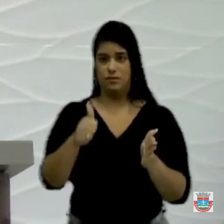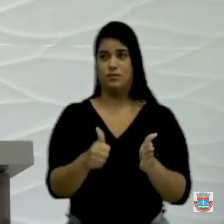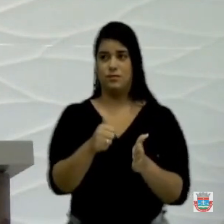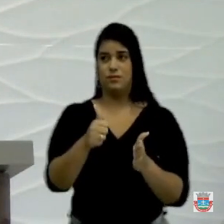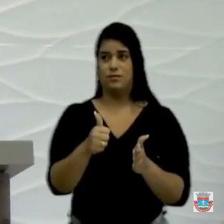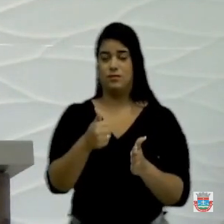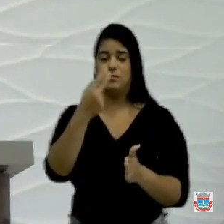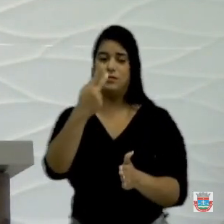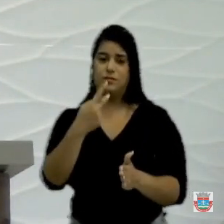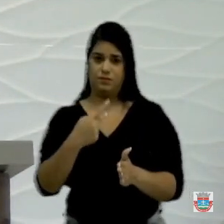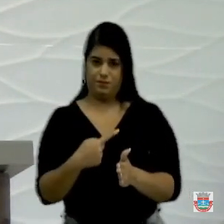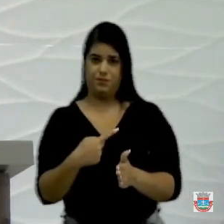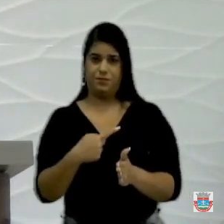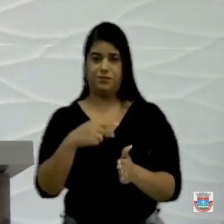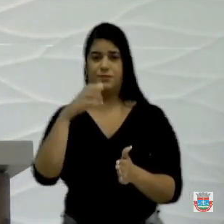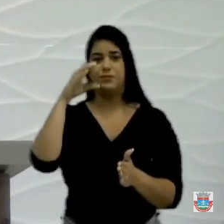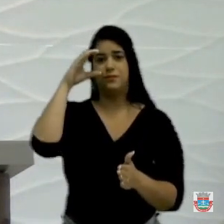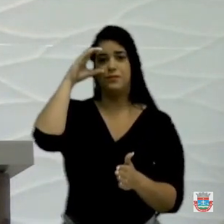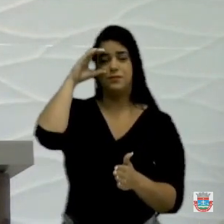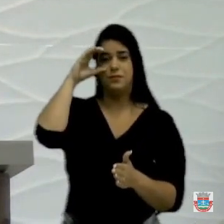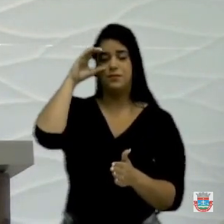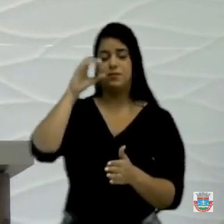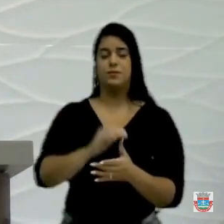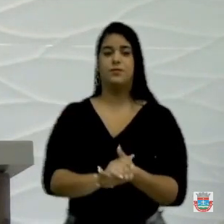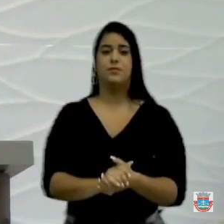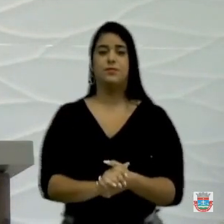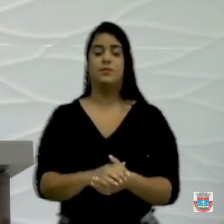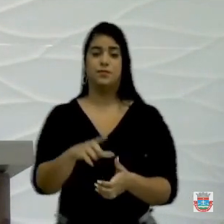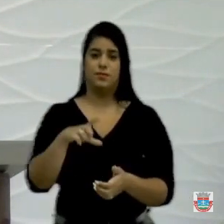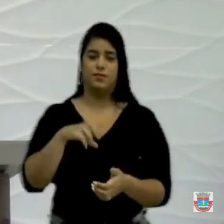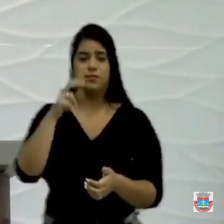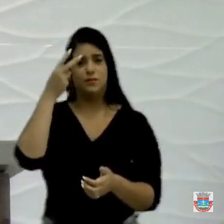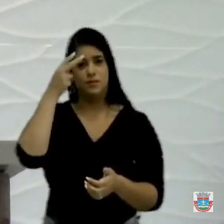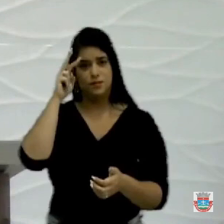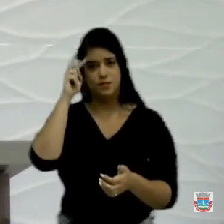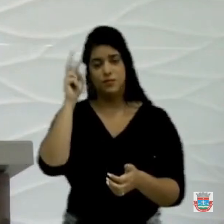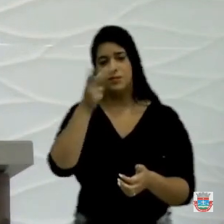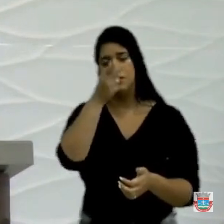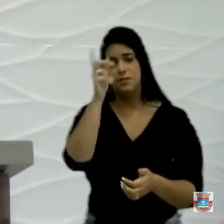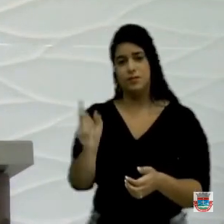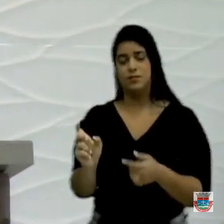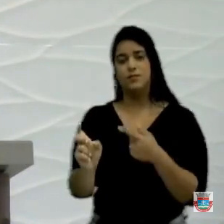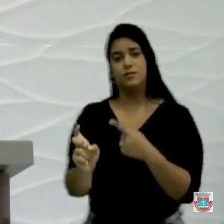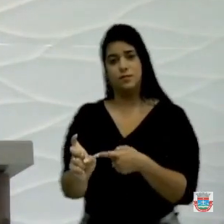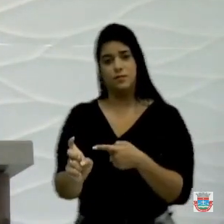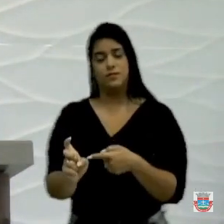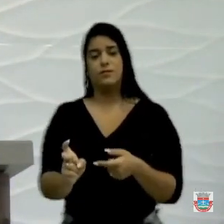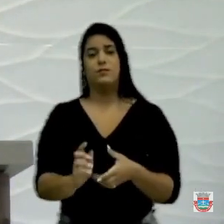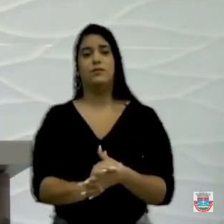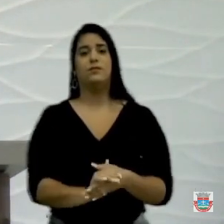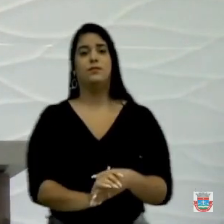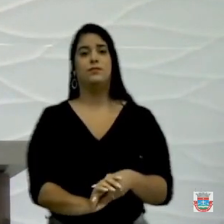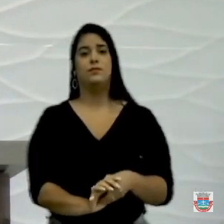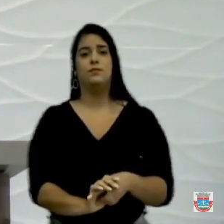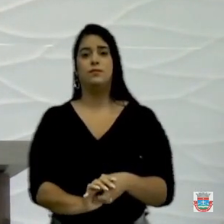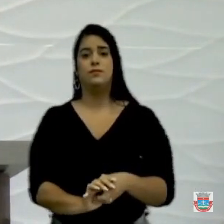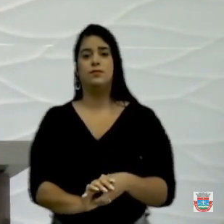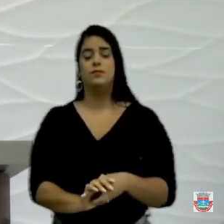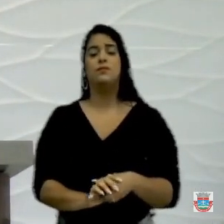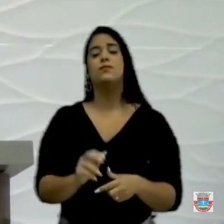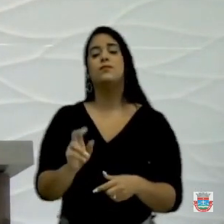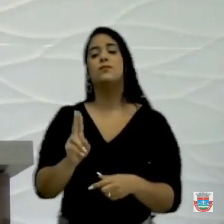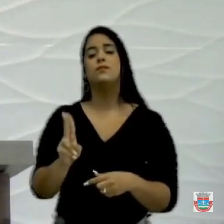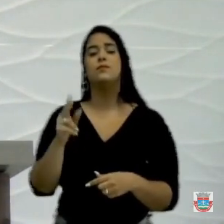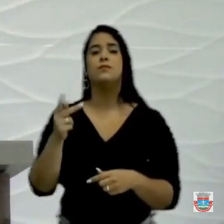vereadora Cícera da Rua Nova. Eu tenho um histórico todo da pessoa, que era para colocar o nome